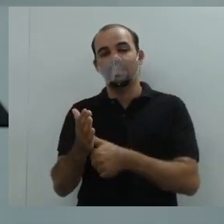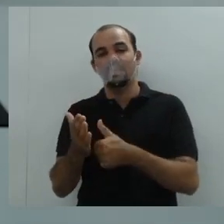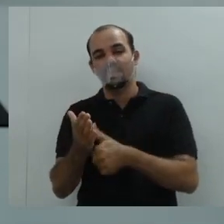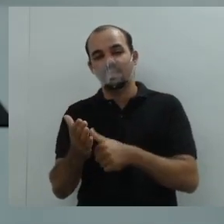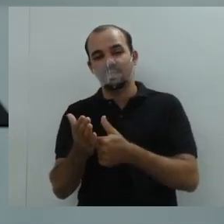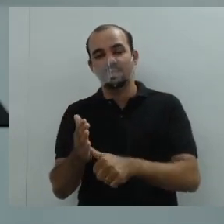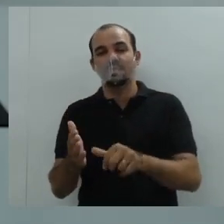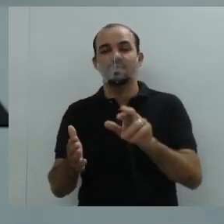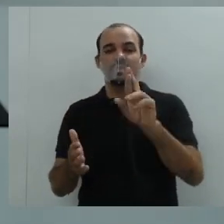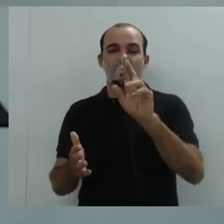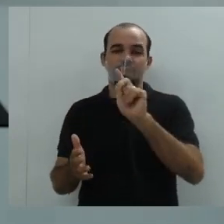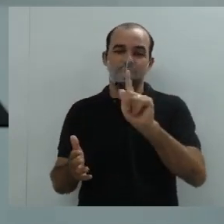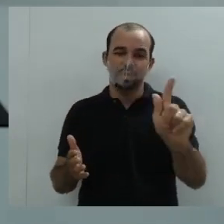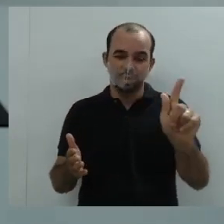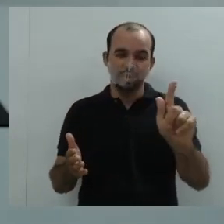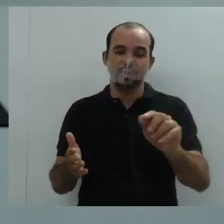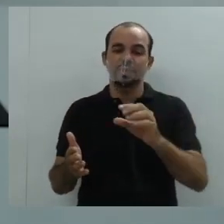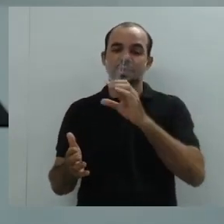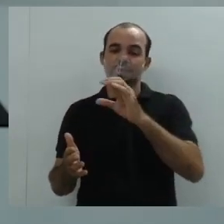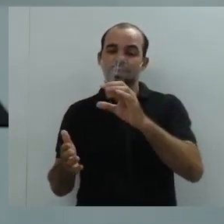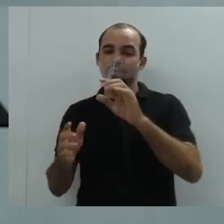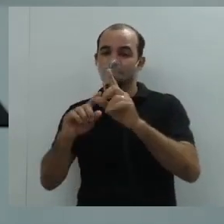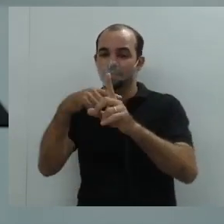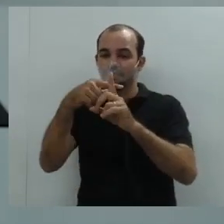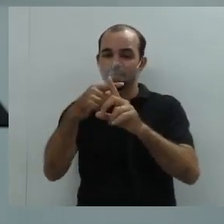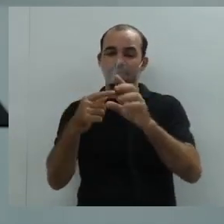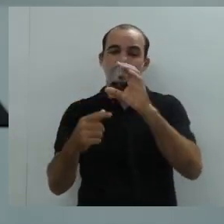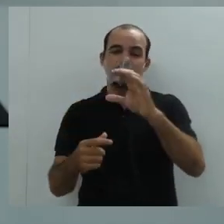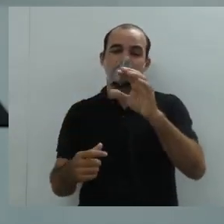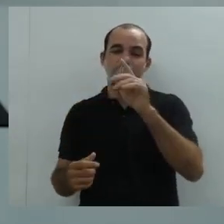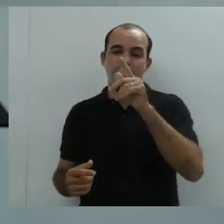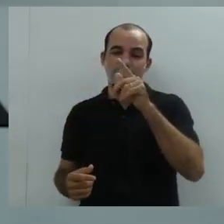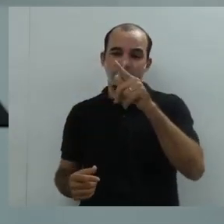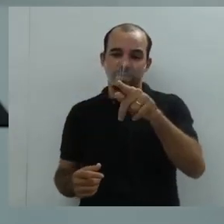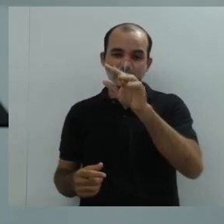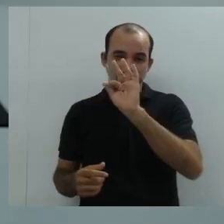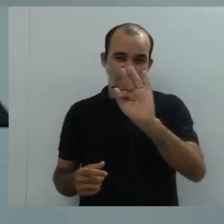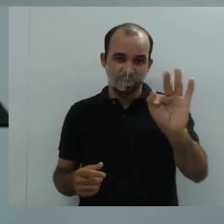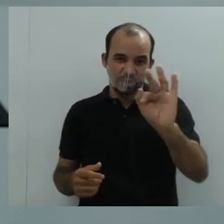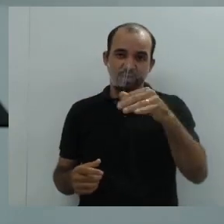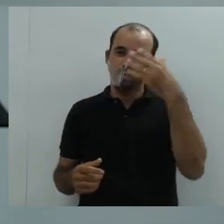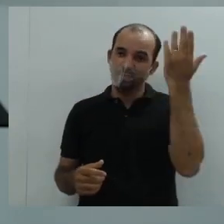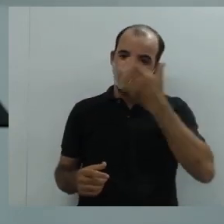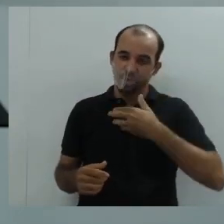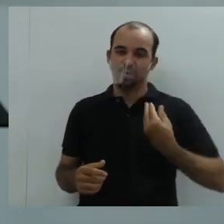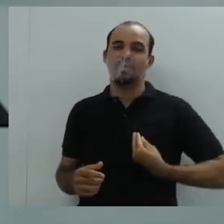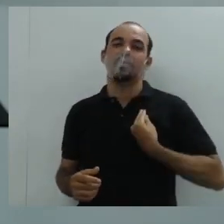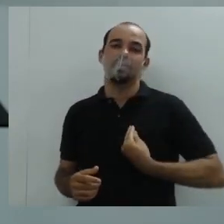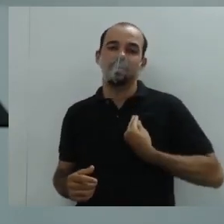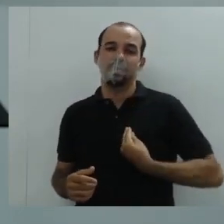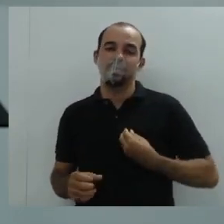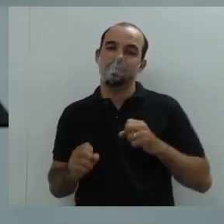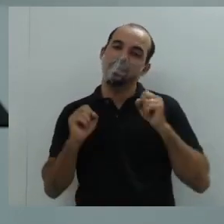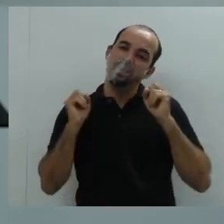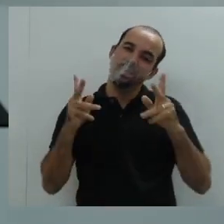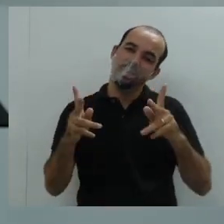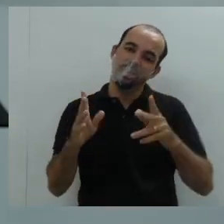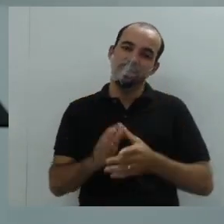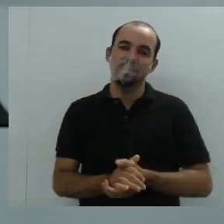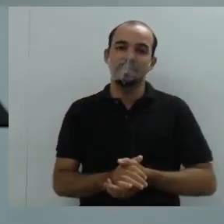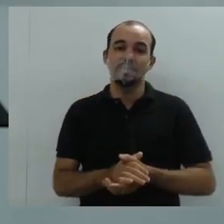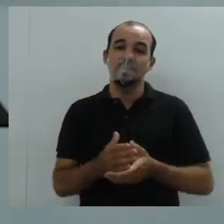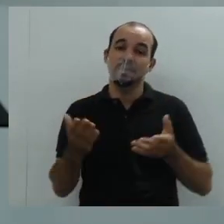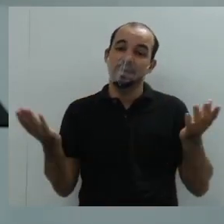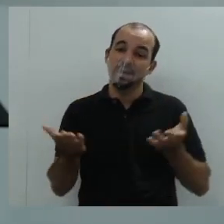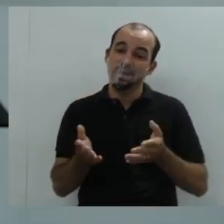pessoas existem e que todas elas serão beneficiadas com a sua reivindicação. Bem, gente, espero